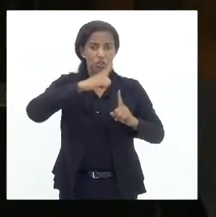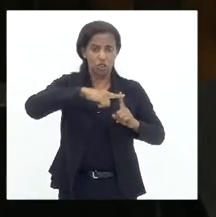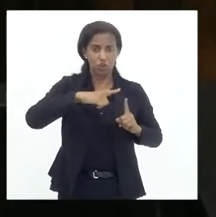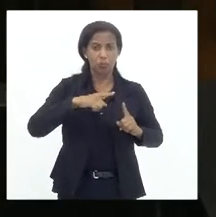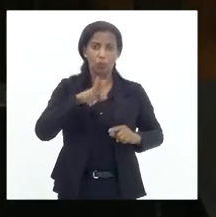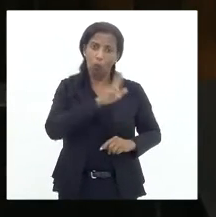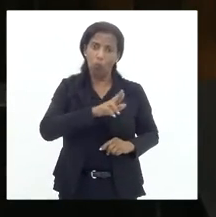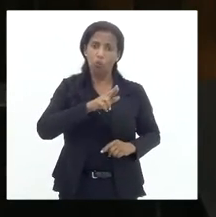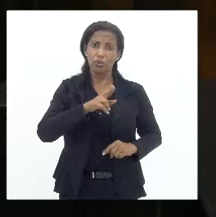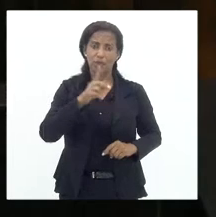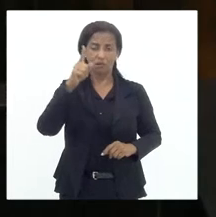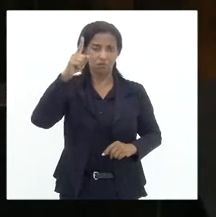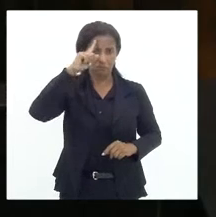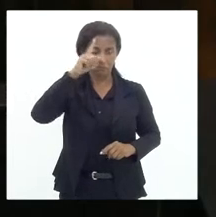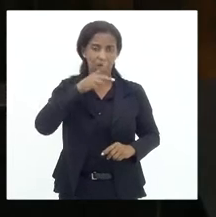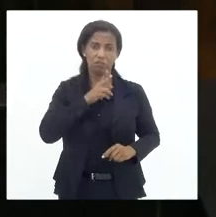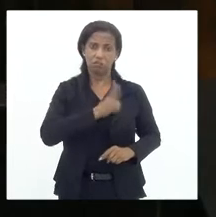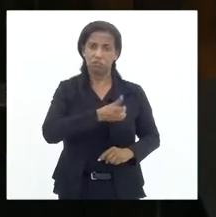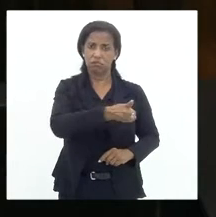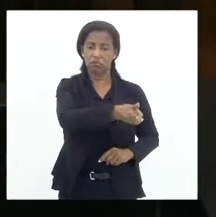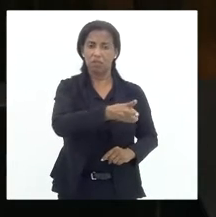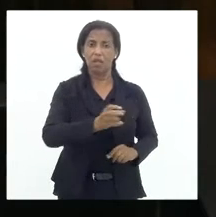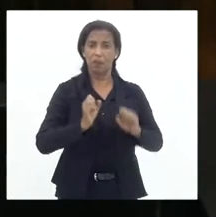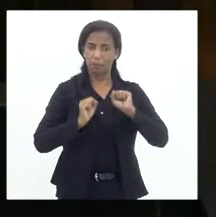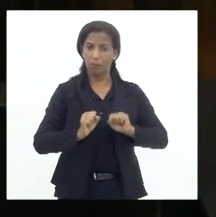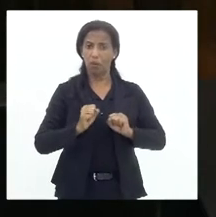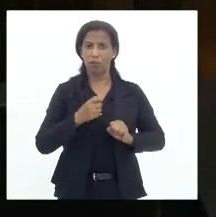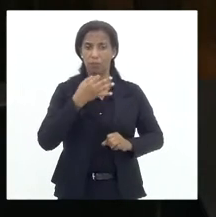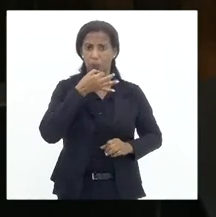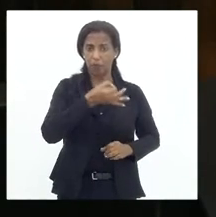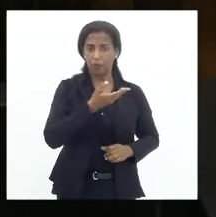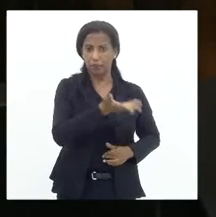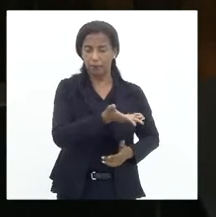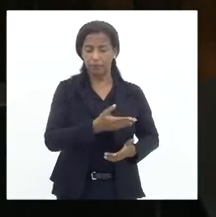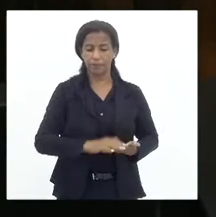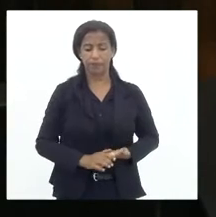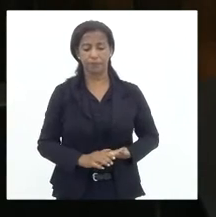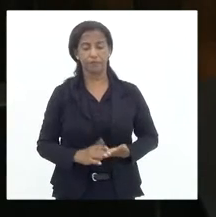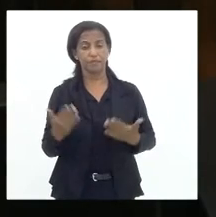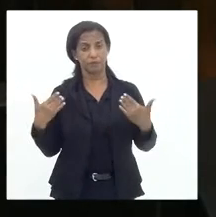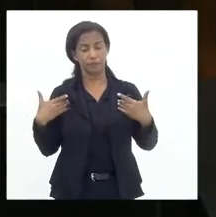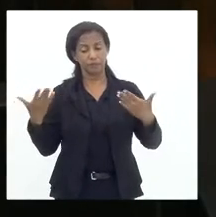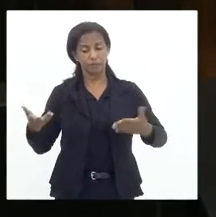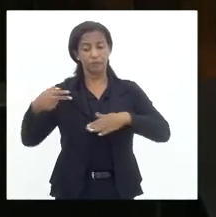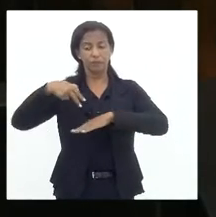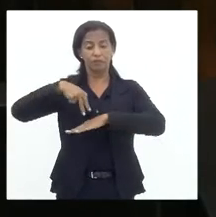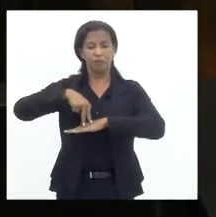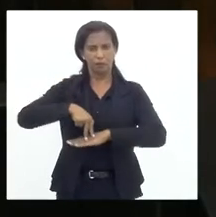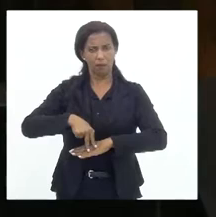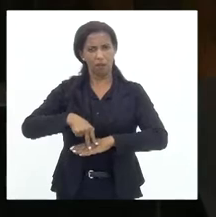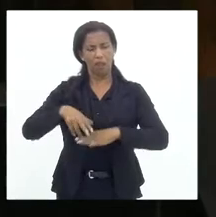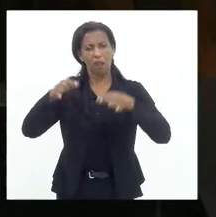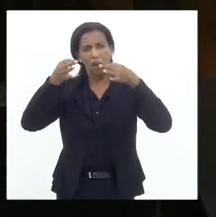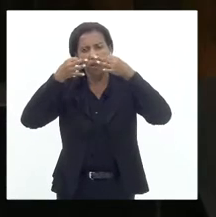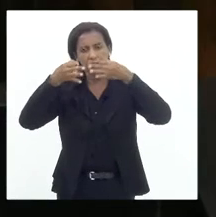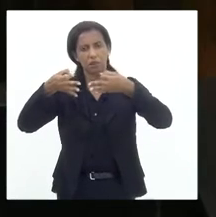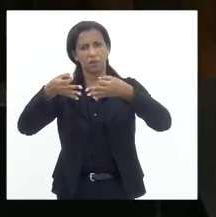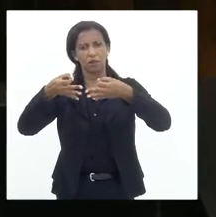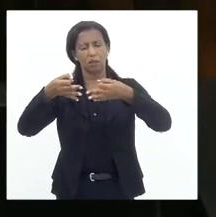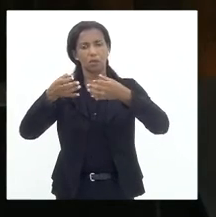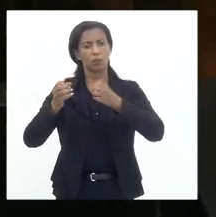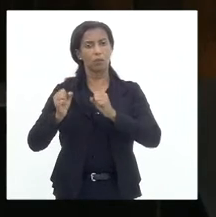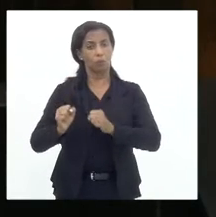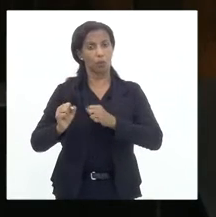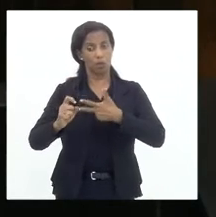poderia e pode ser mais eficaz. Então, eu venho aqui chamar a atenção do